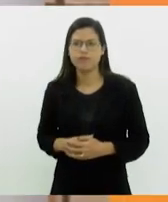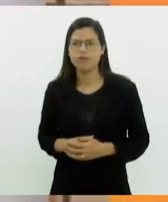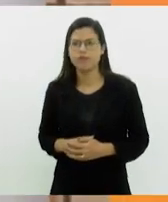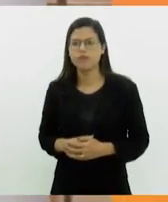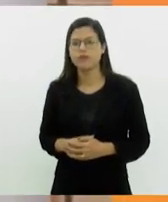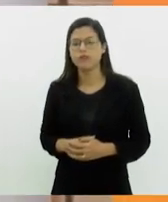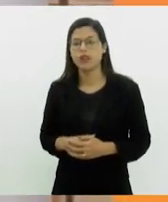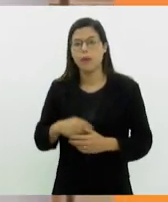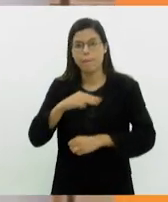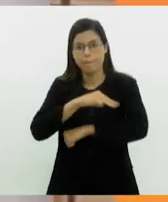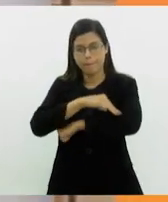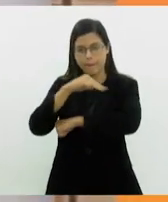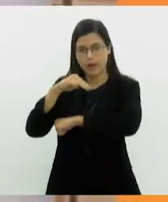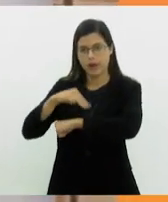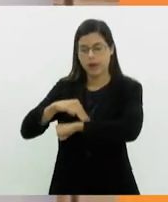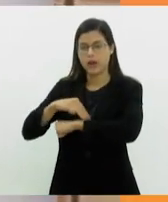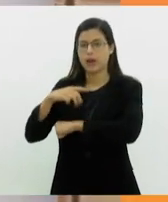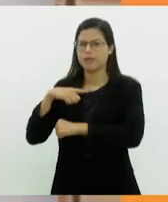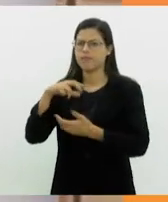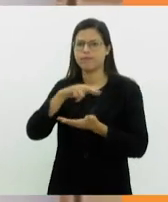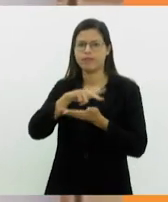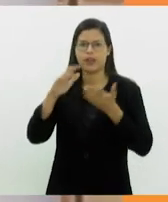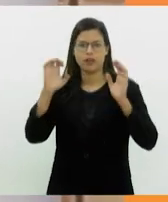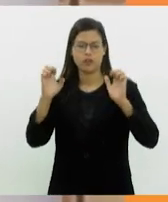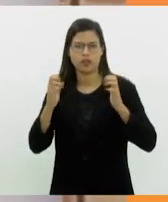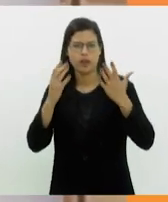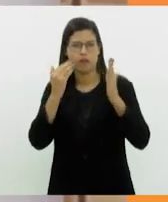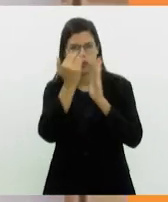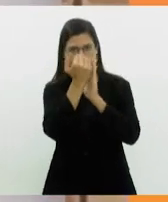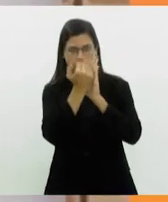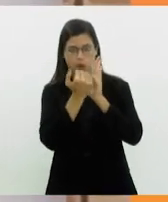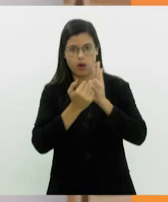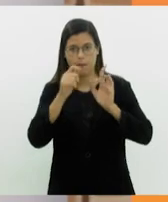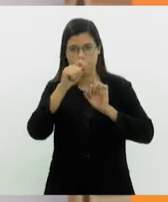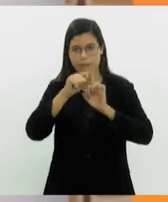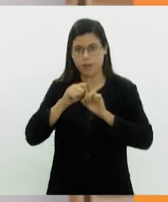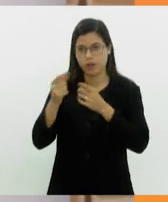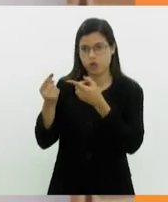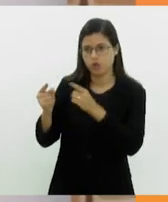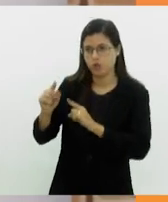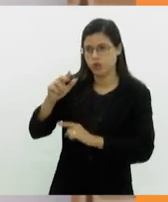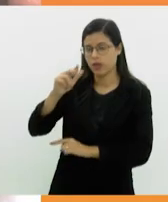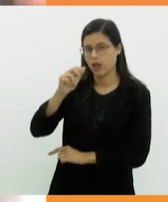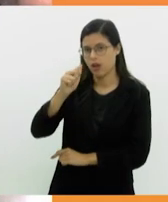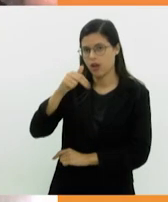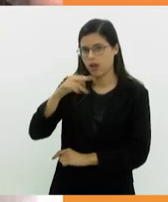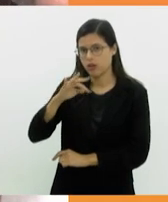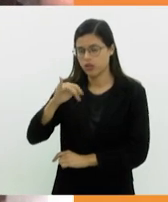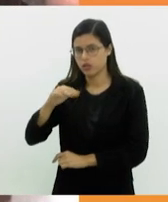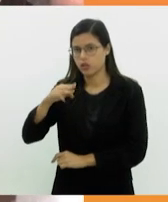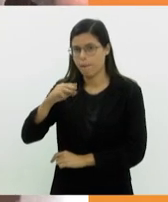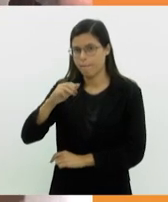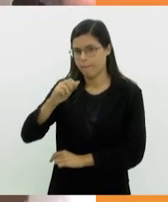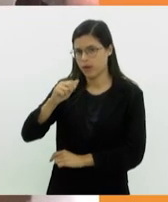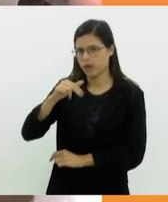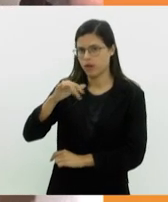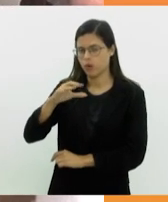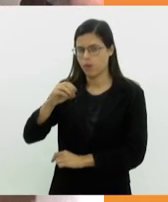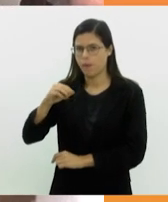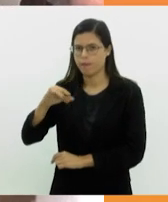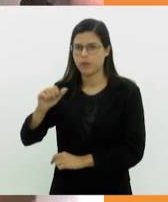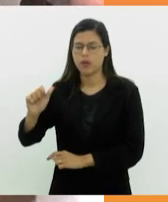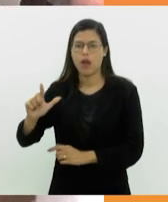Macaé, no Norte Fluminense, conta com uma série de eventos na programação do Mês de Luta Antimanicomial. Cafés Coletivos e Rodas de